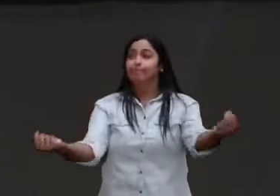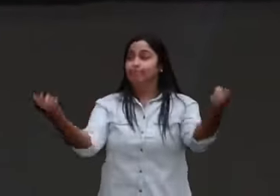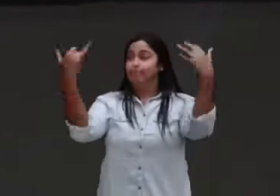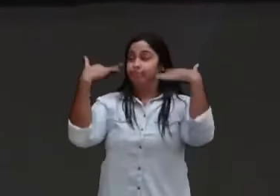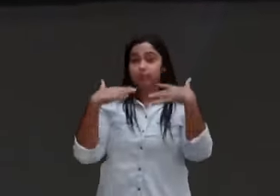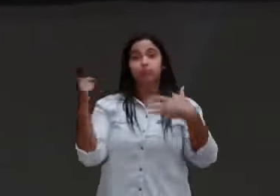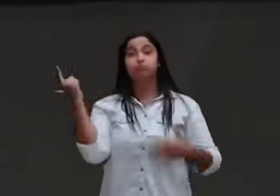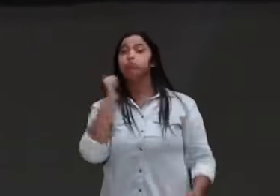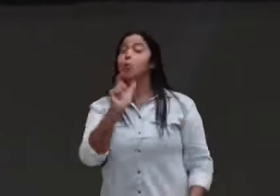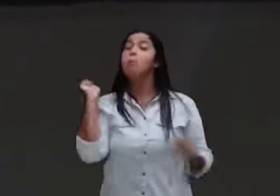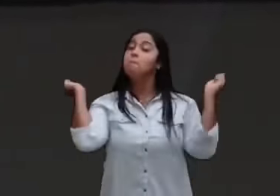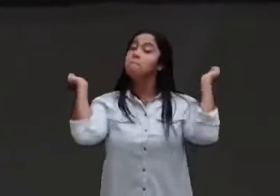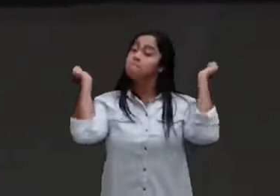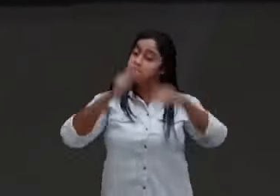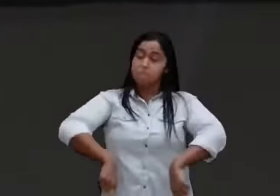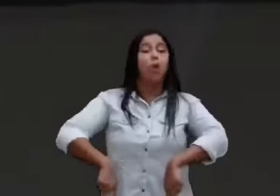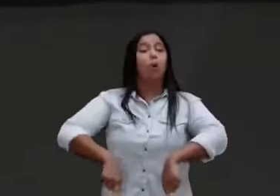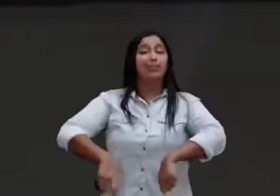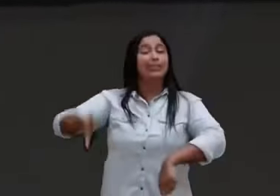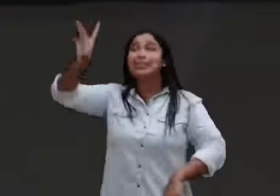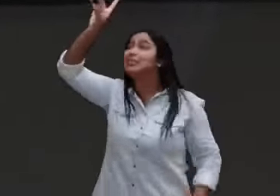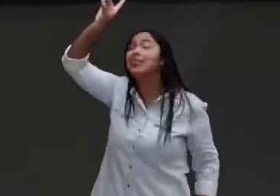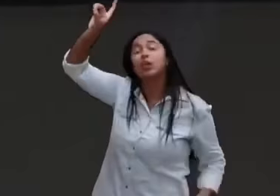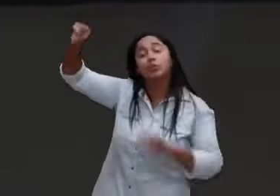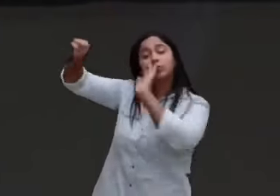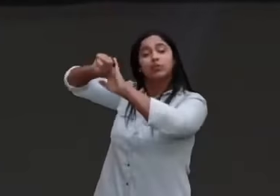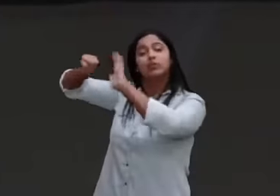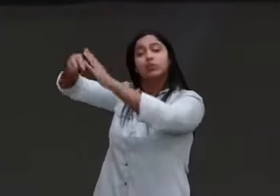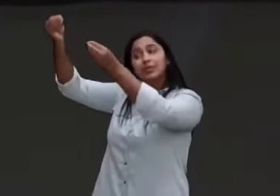oferece, são uma dádiva do céu para a gente,